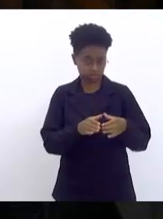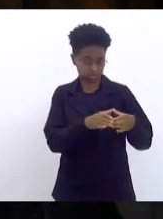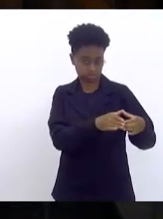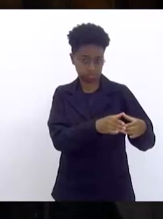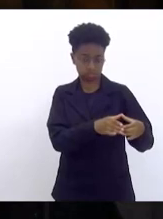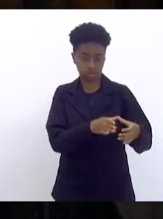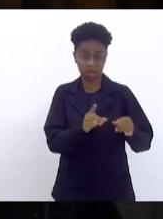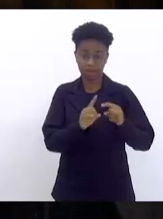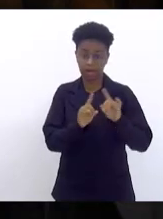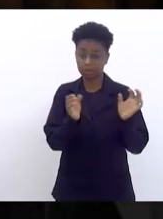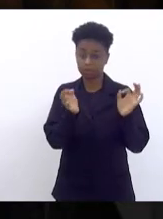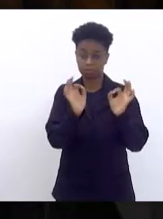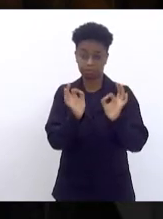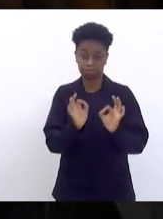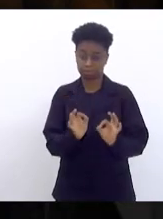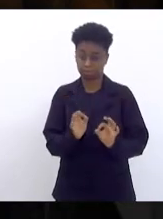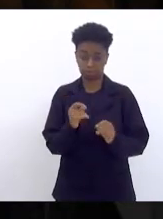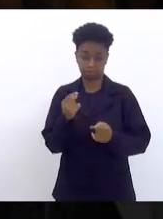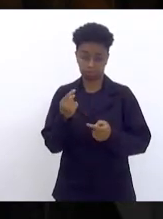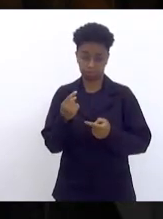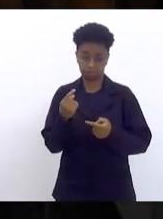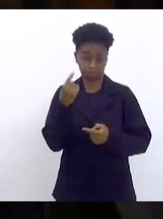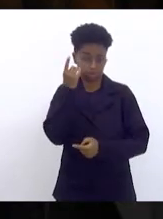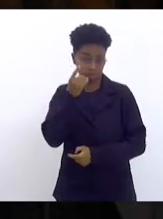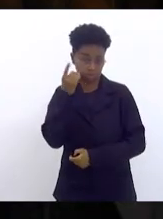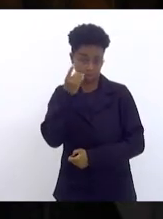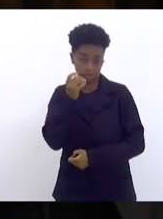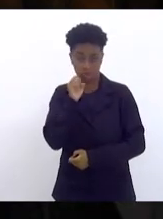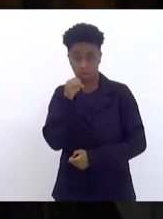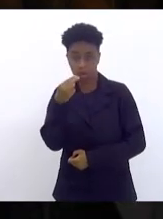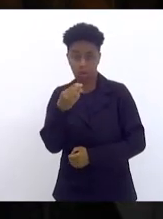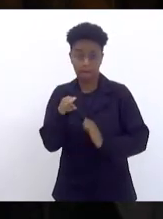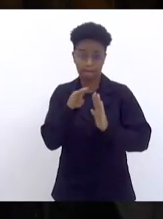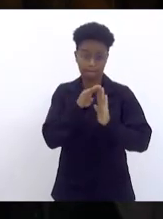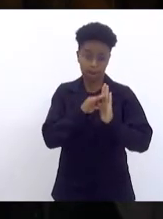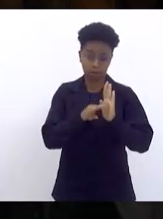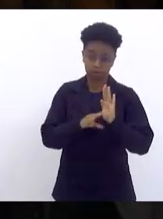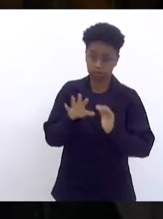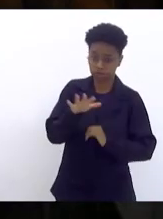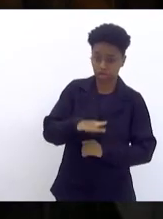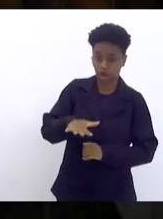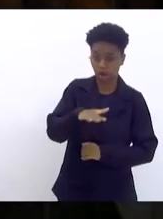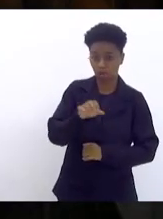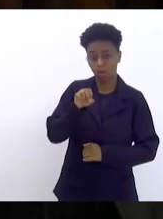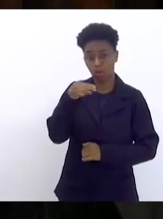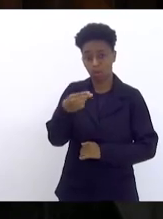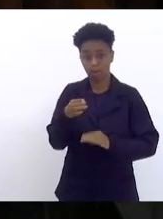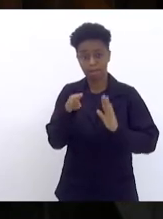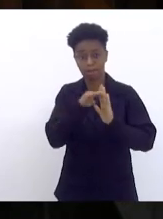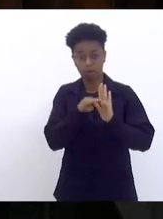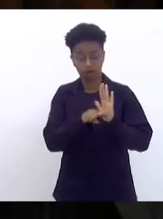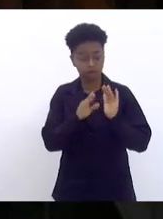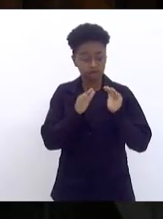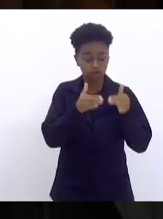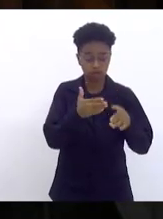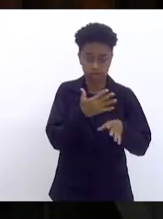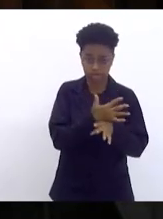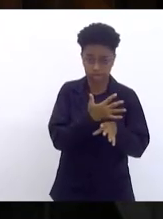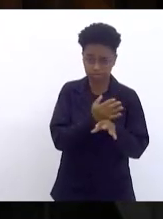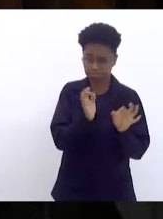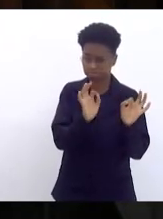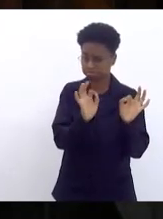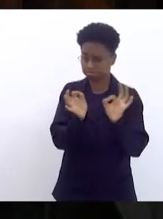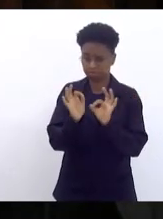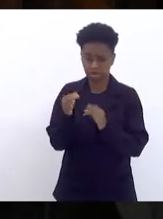nenhum deputado, seja ele das pautas gerais ou das pautas municipais, são impedidos